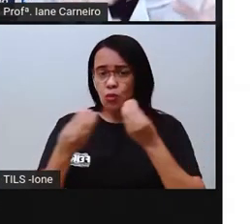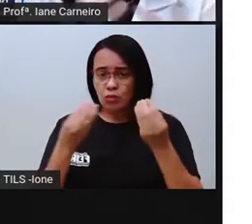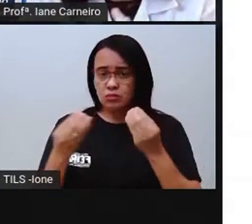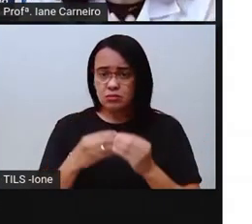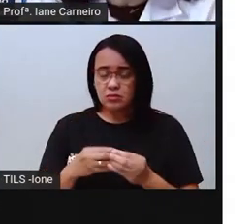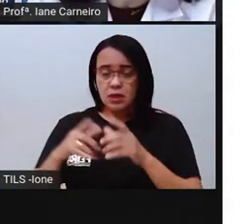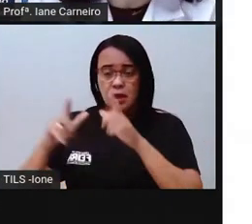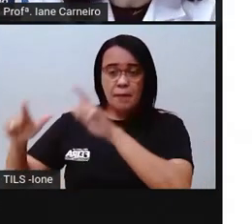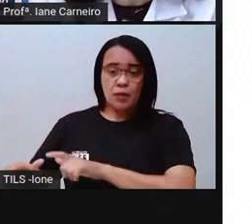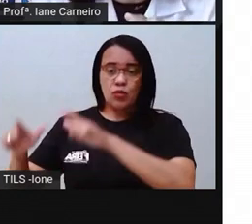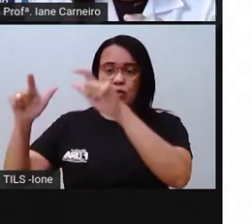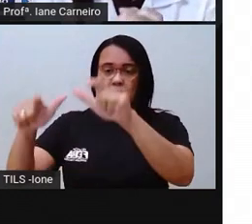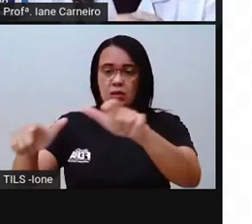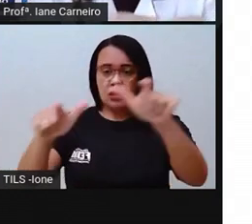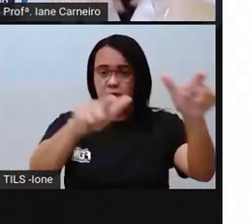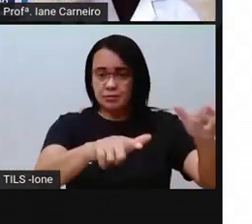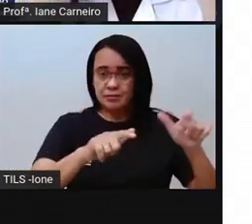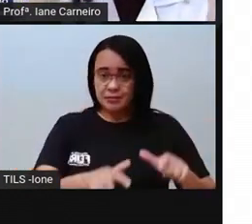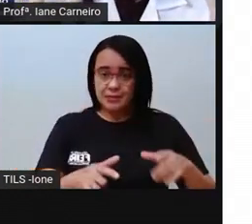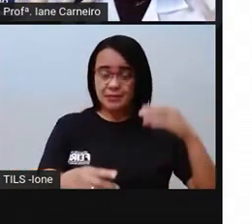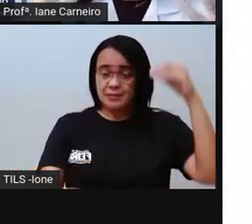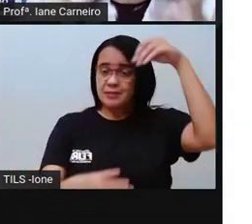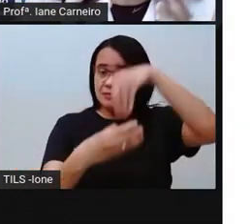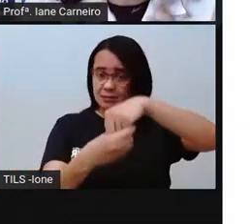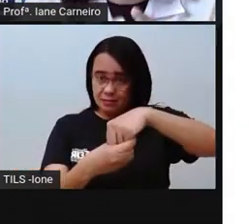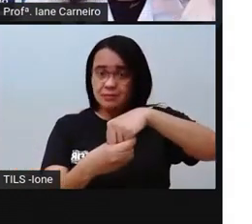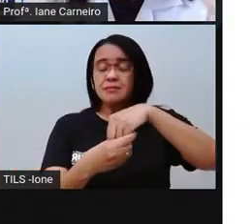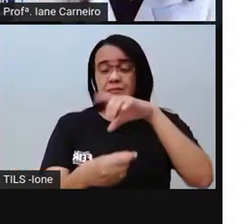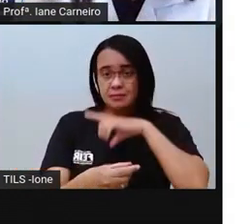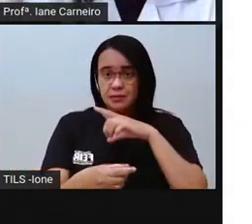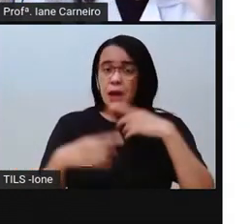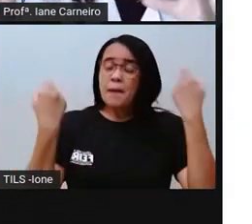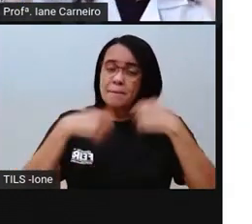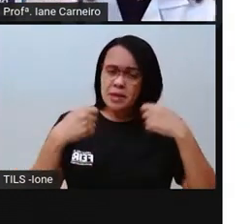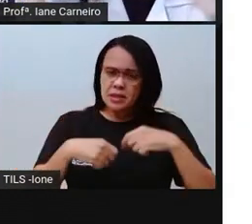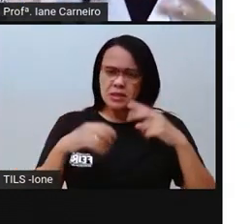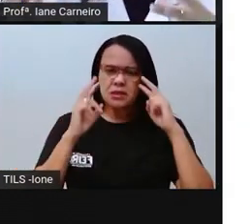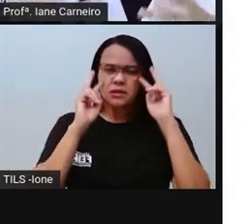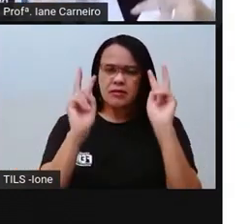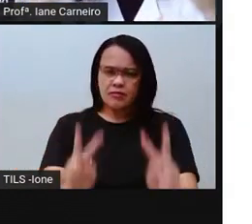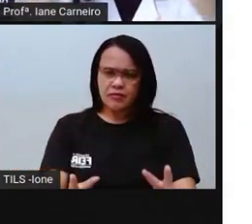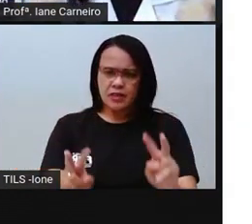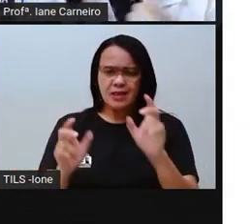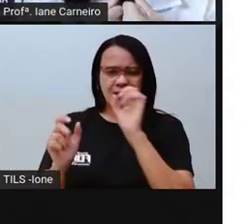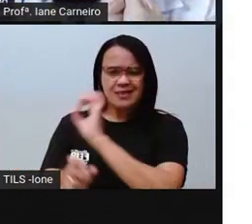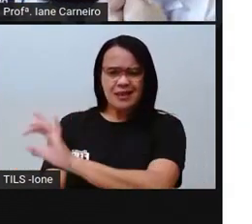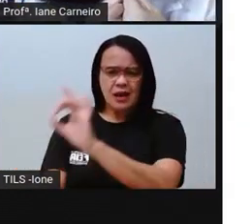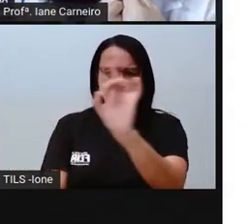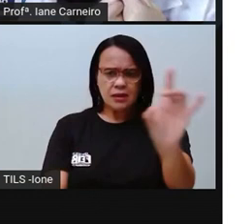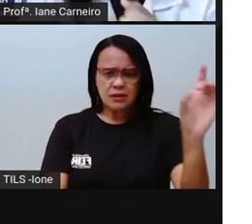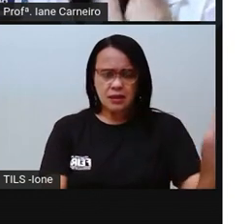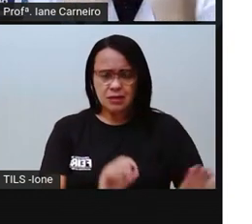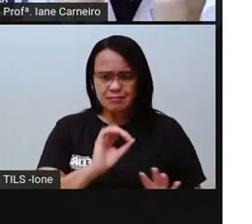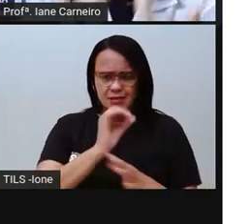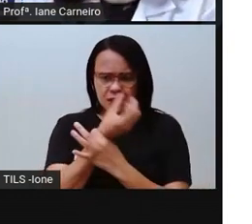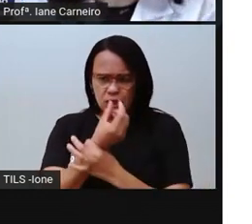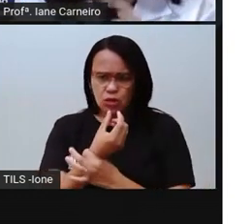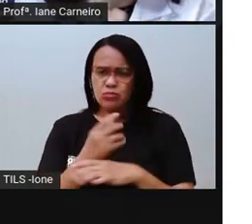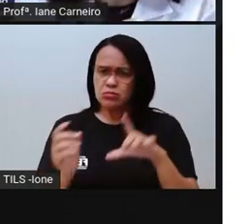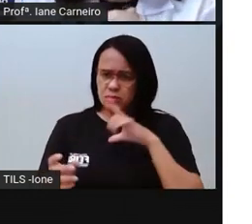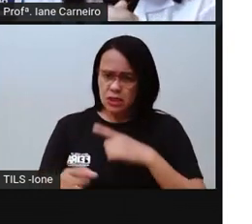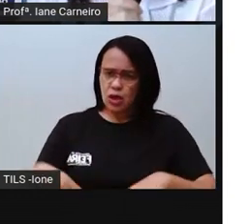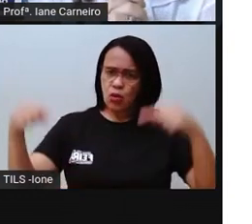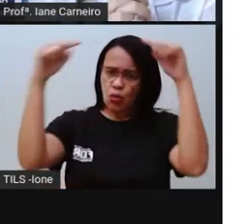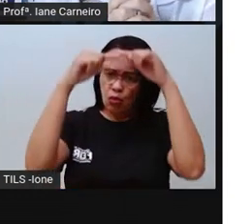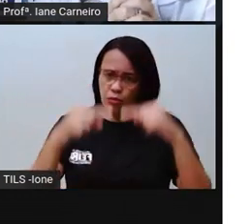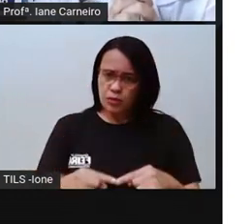São as partes da casa, né? E aí a gente precisa observar se cada cômodo da casa, ele está seguro, está adequado